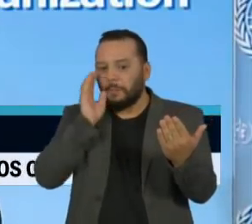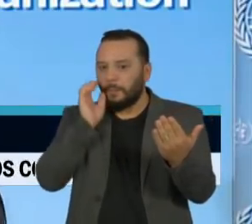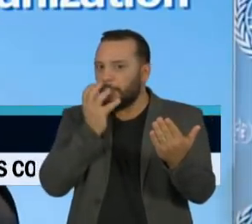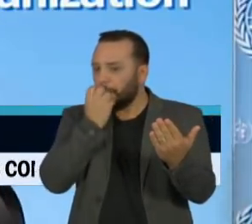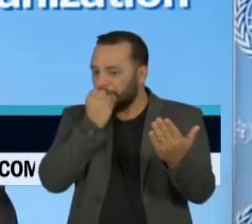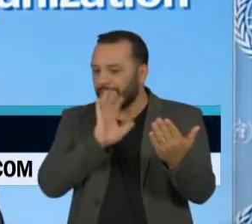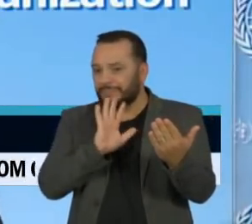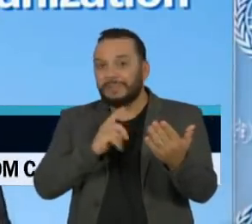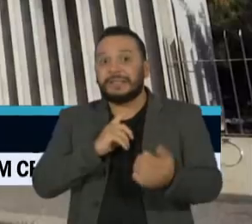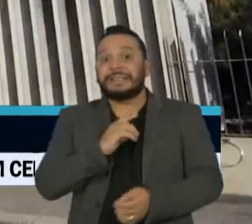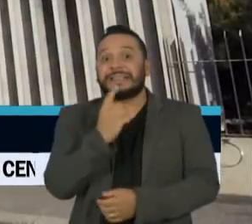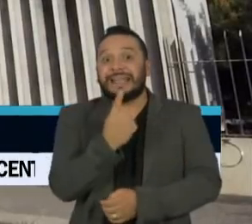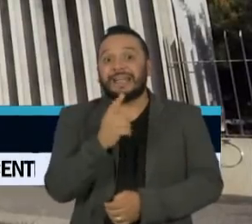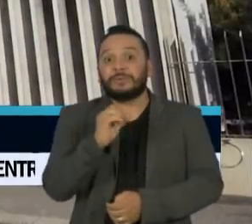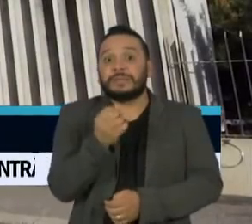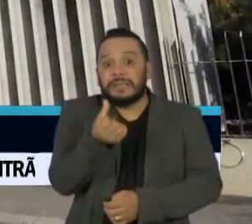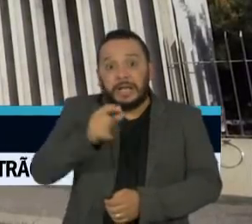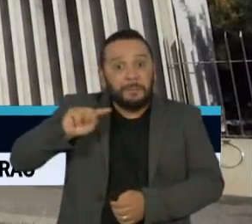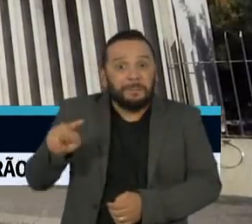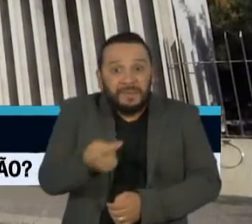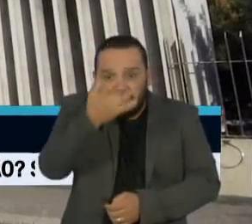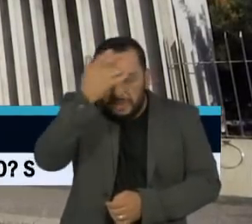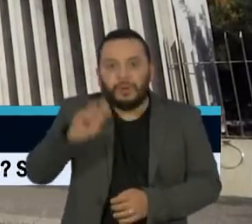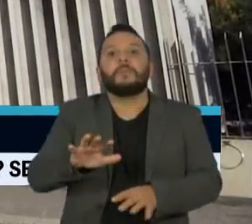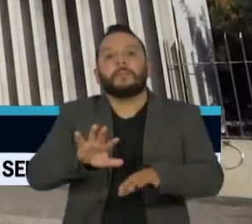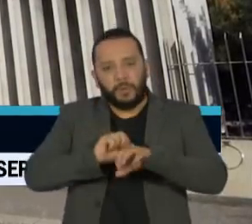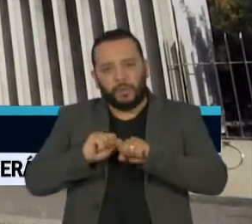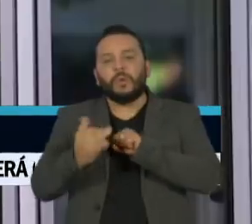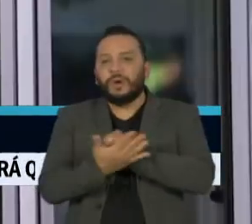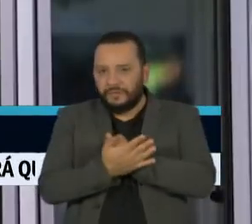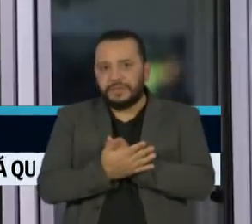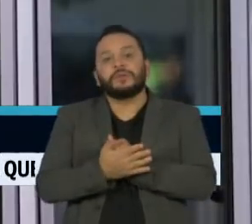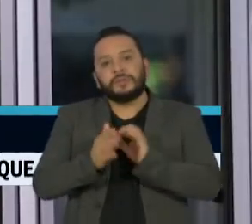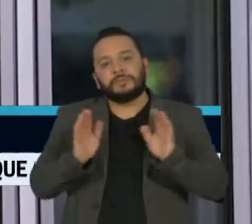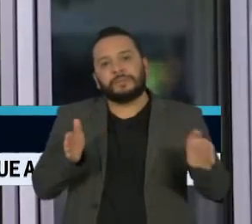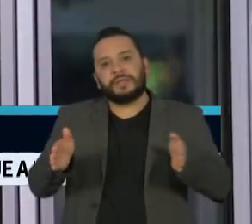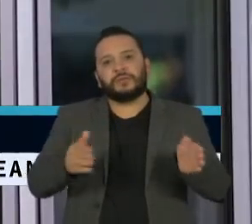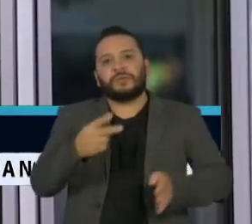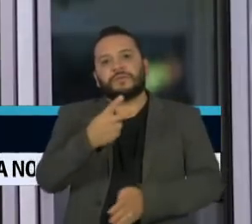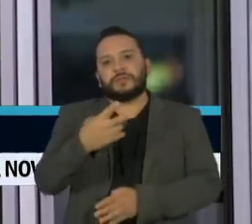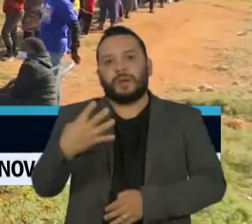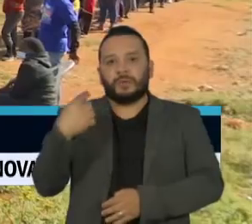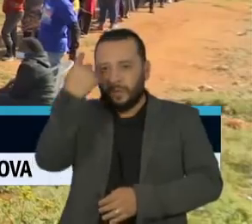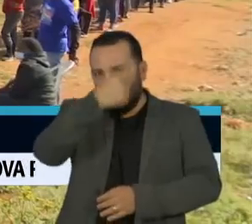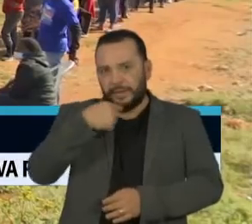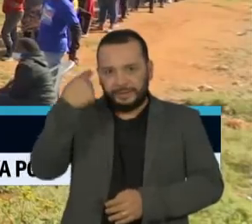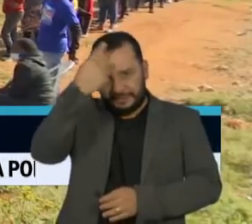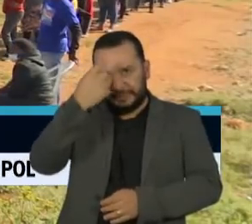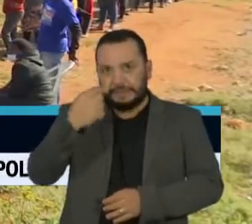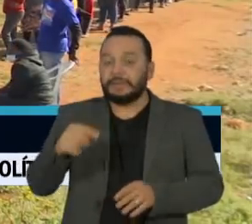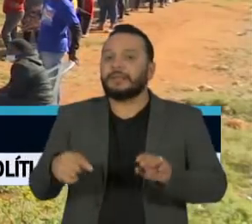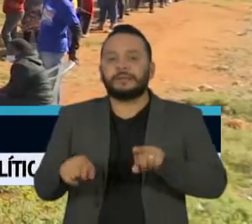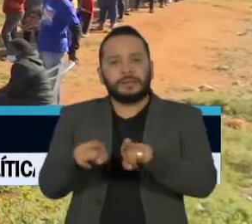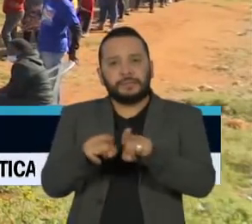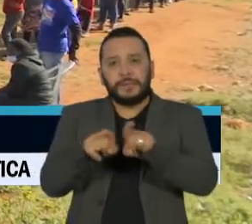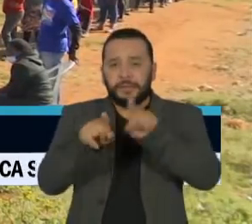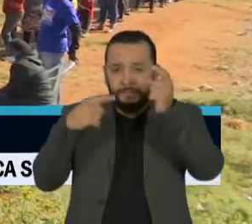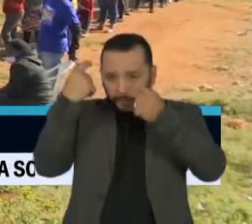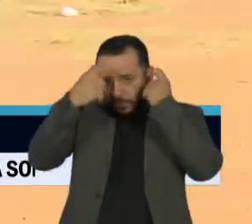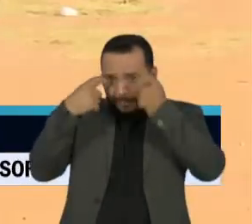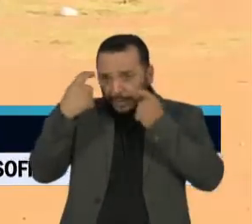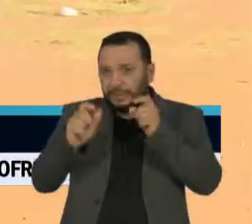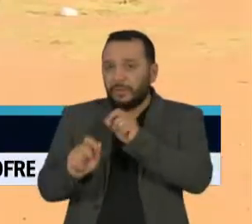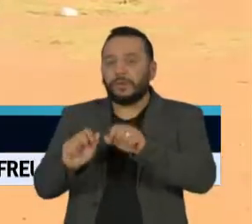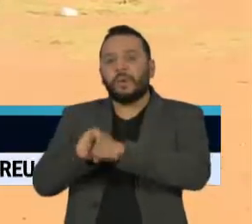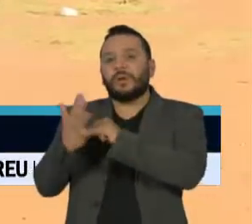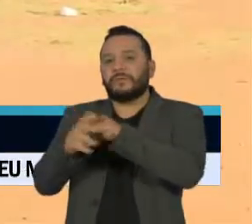106 mil novos casos da Covid-19 foram registrados nas últimas 24 horas e expressou a preocupação com o